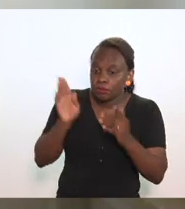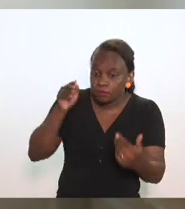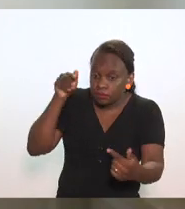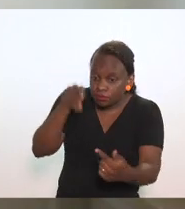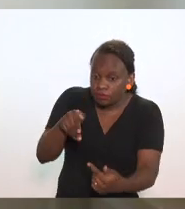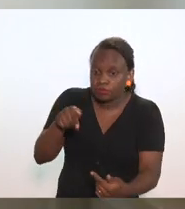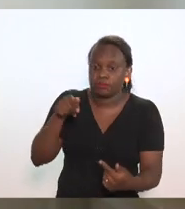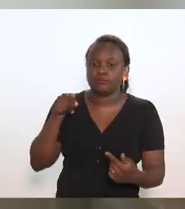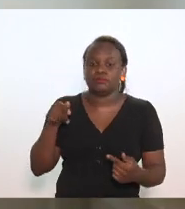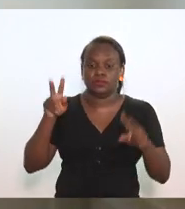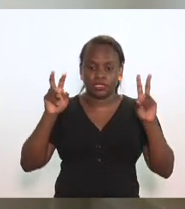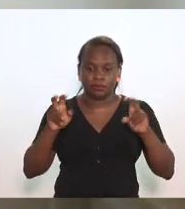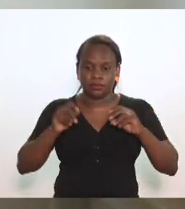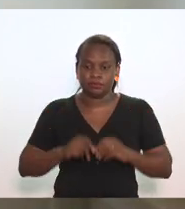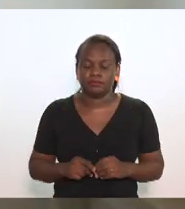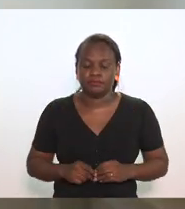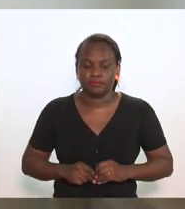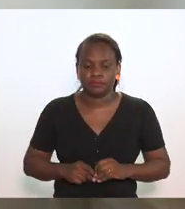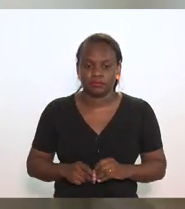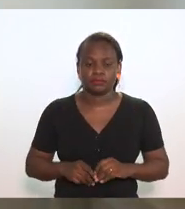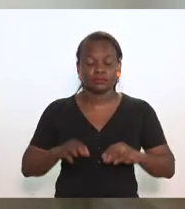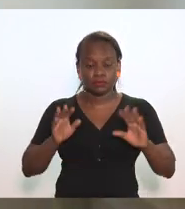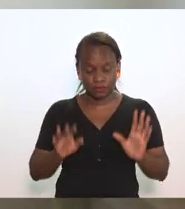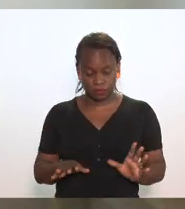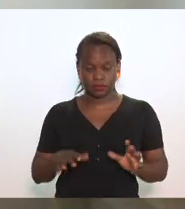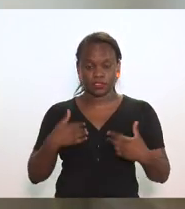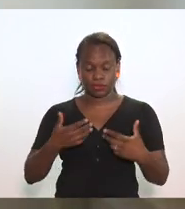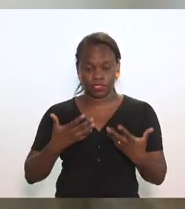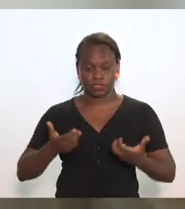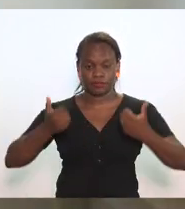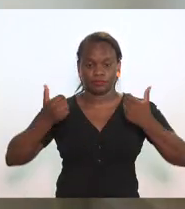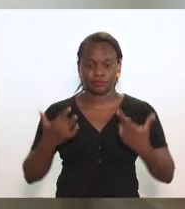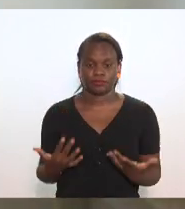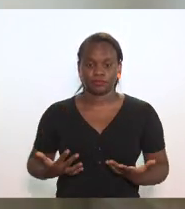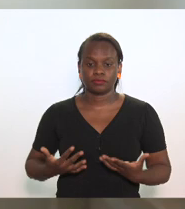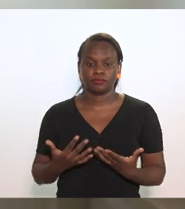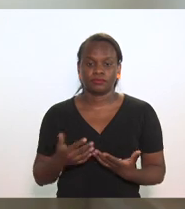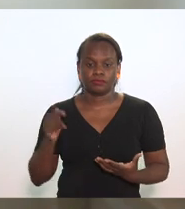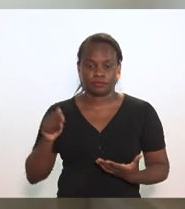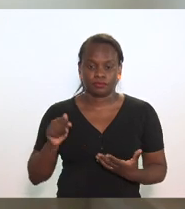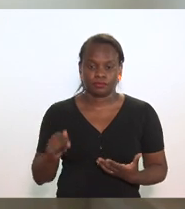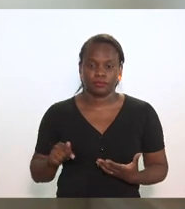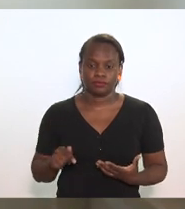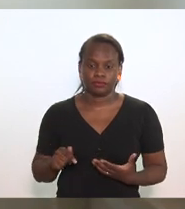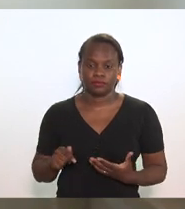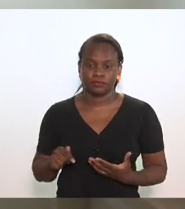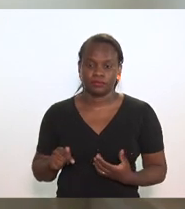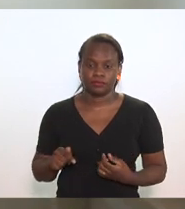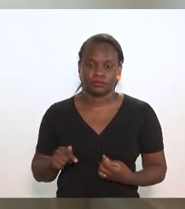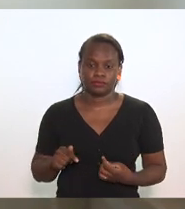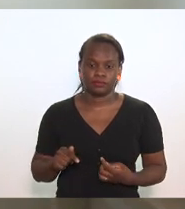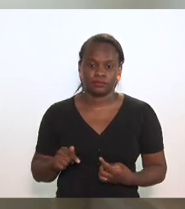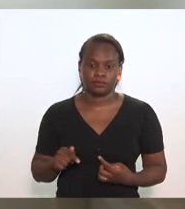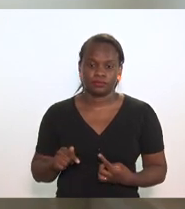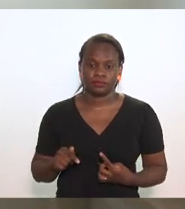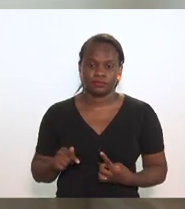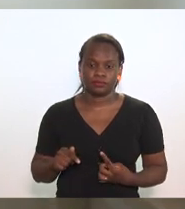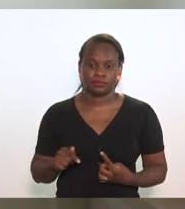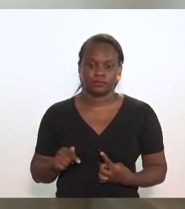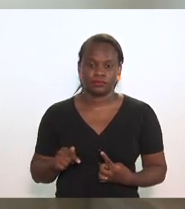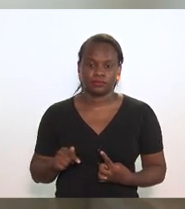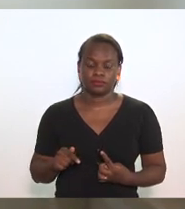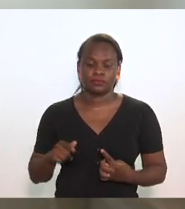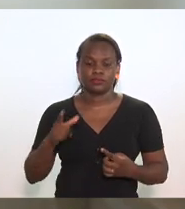sobre esse tema mas queria trazer aqui um